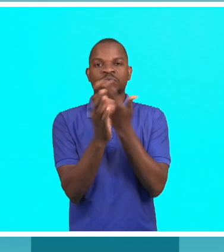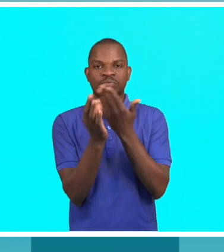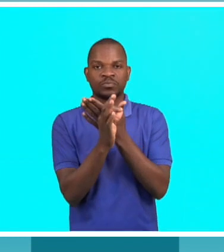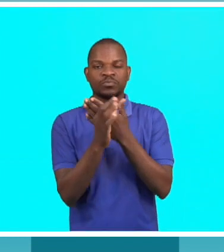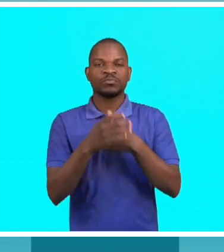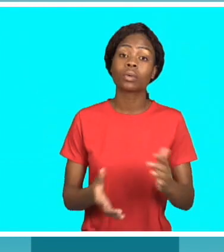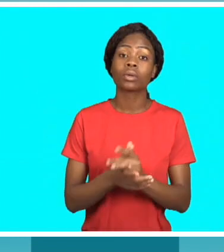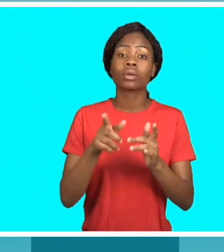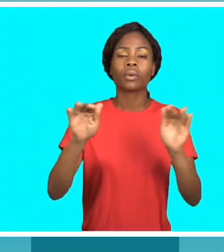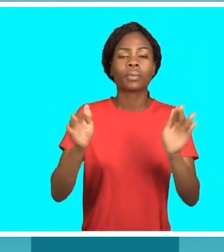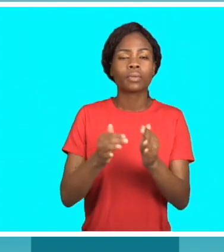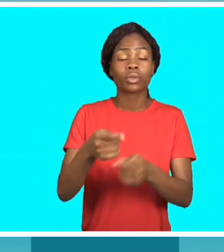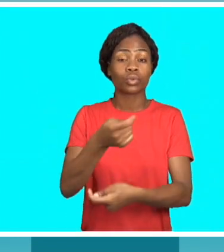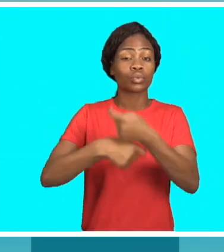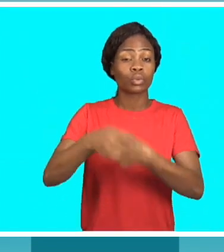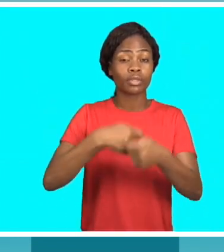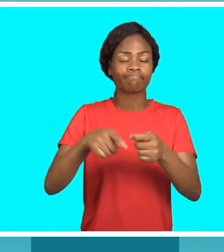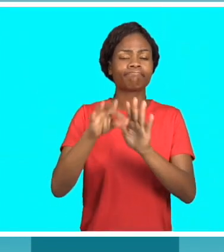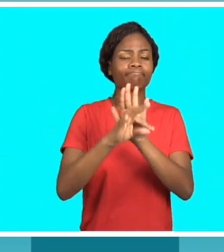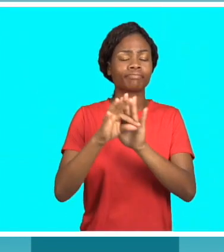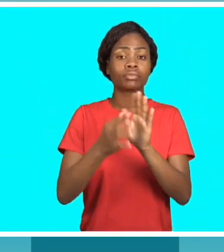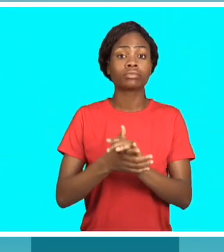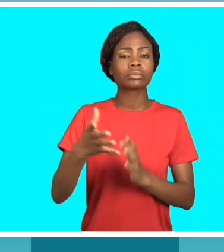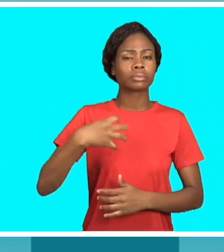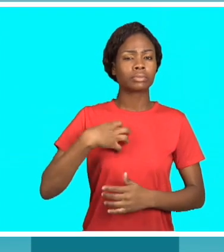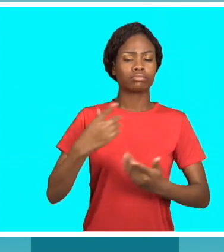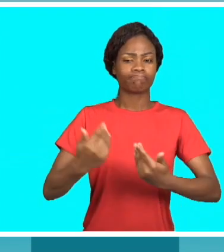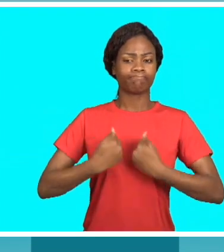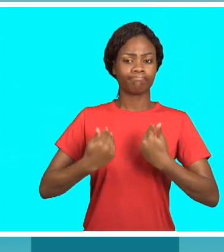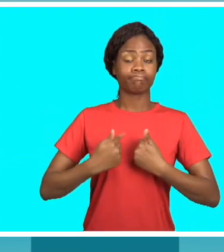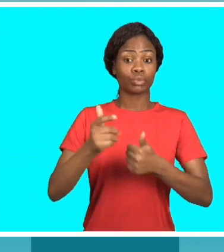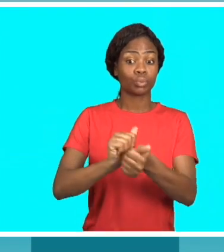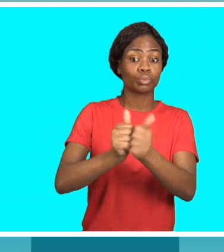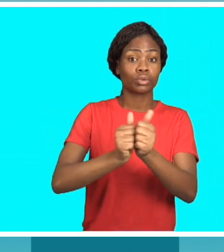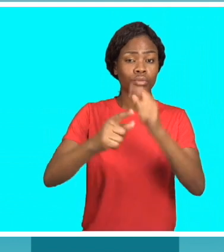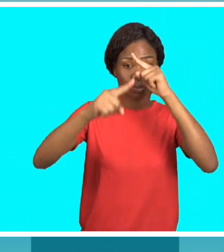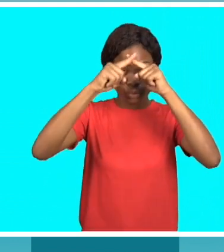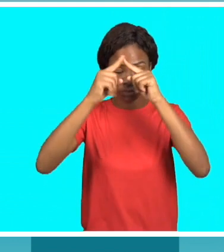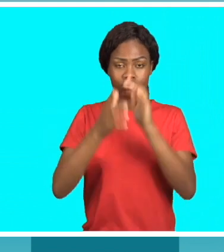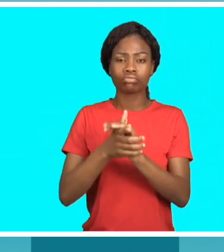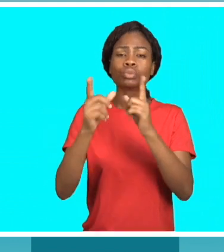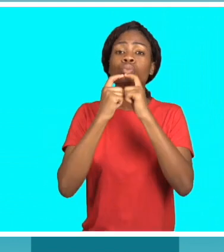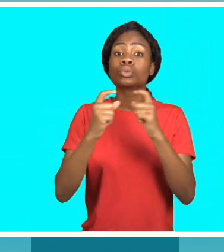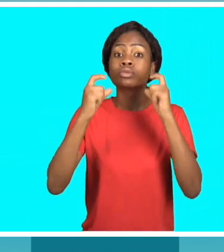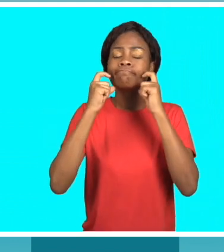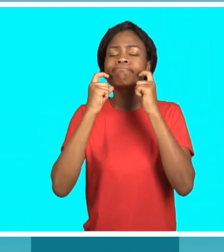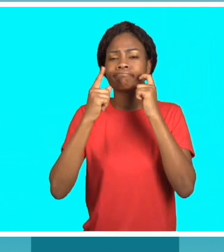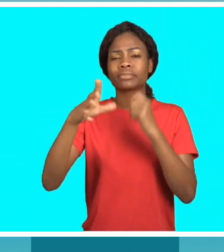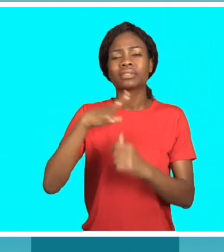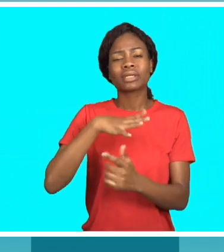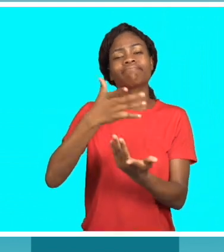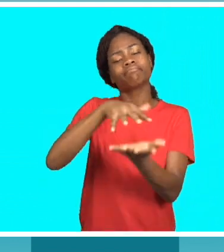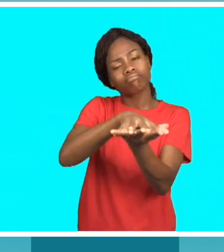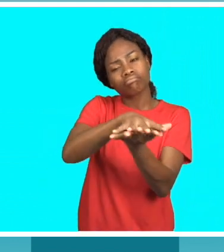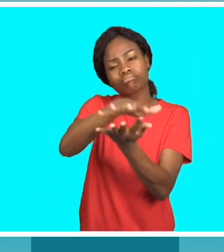de drogas. Para combater a venda e consumo de drogas, o Ministério da Juventude e Desportos e a Polícia da República de